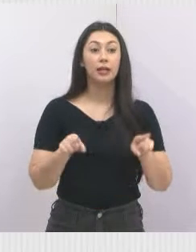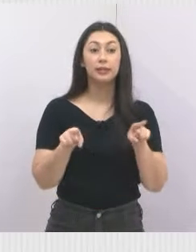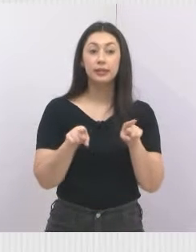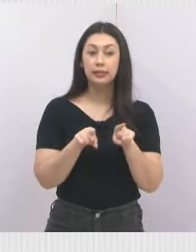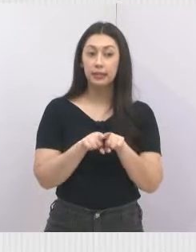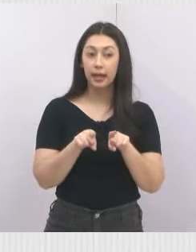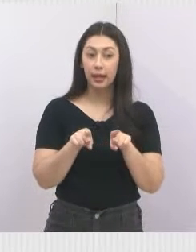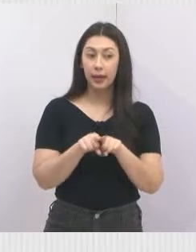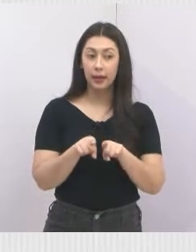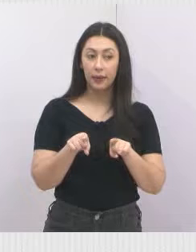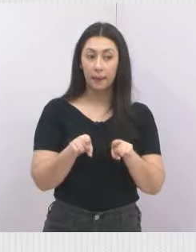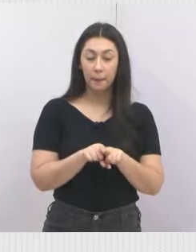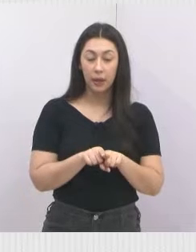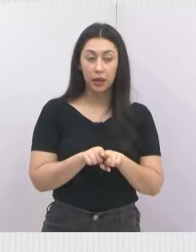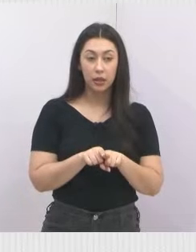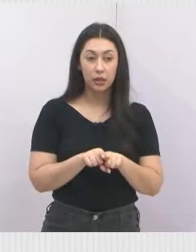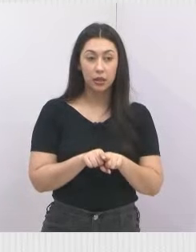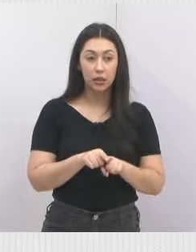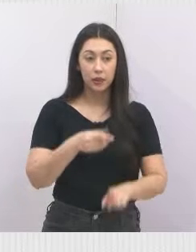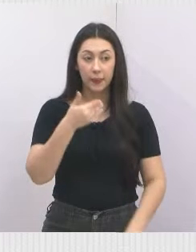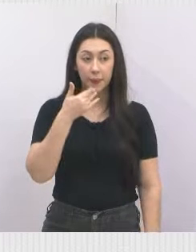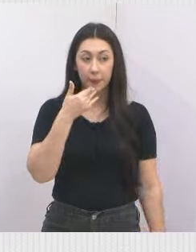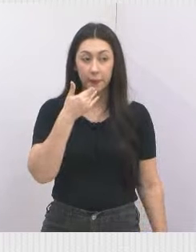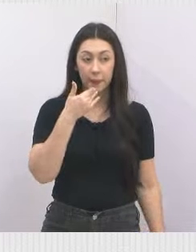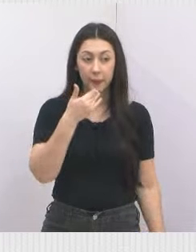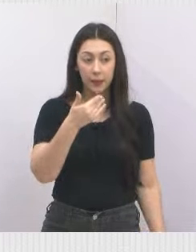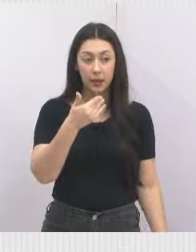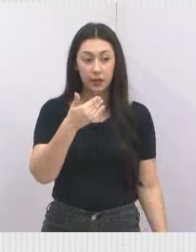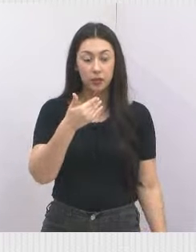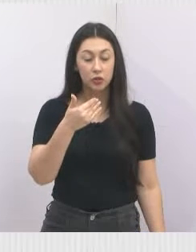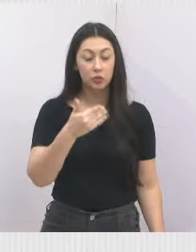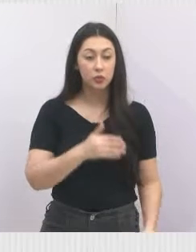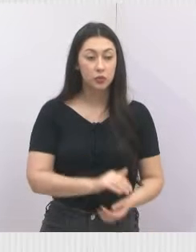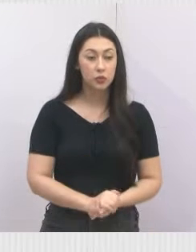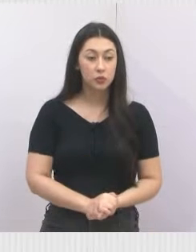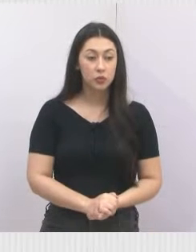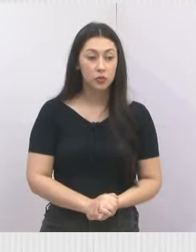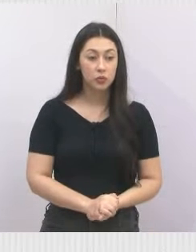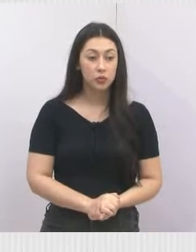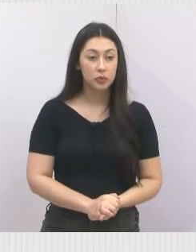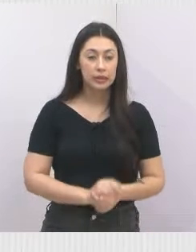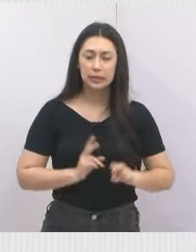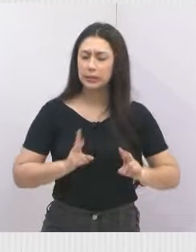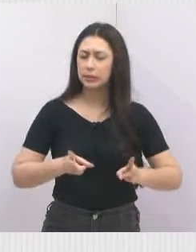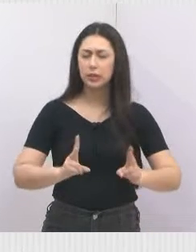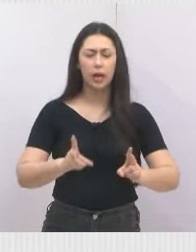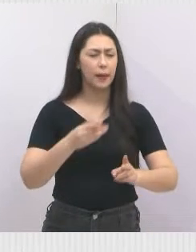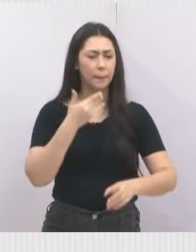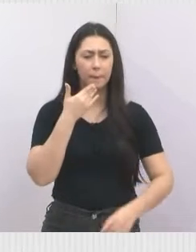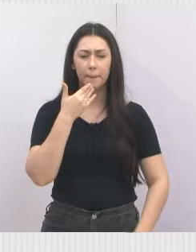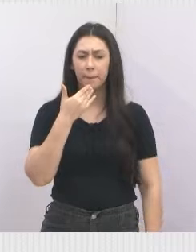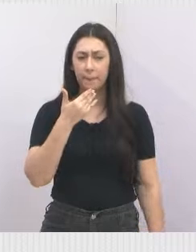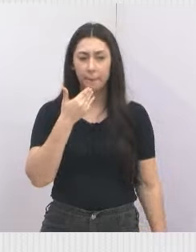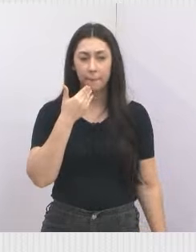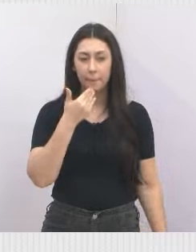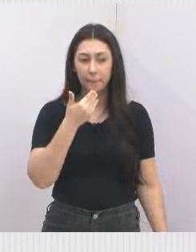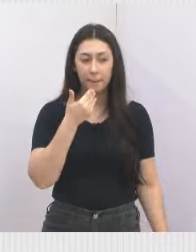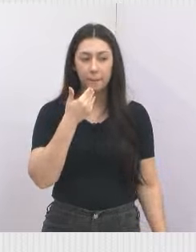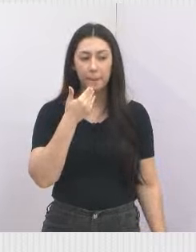Também uma solicitação aí, a gente vai estar pedindo sempre ao